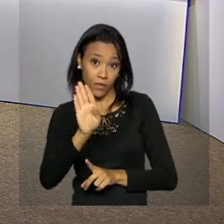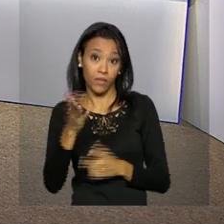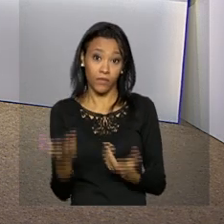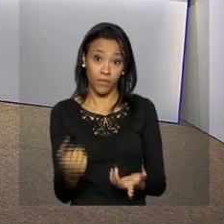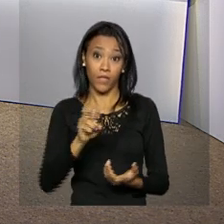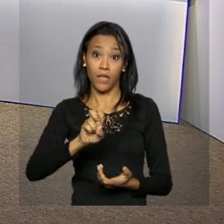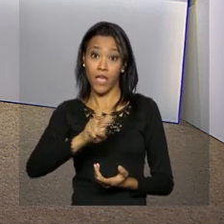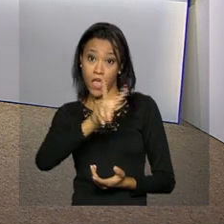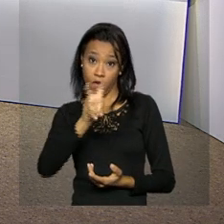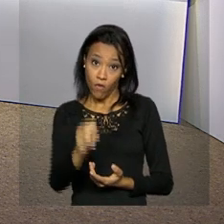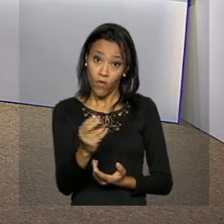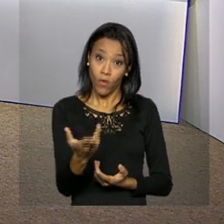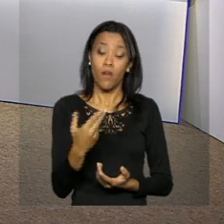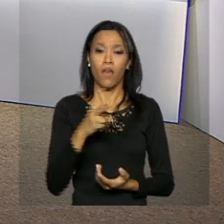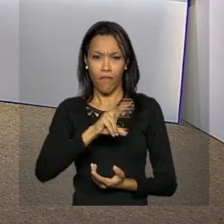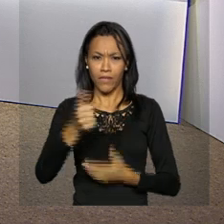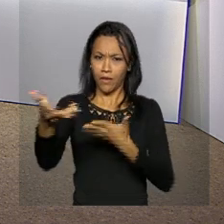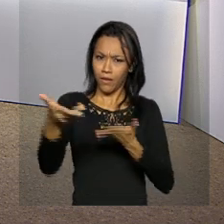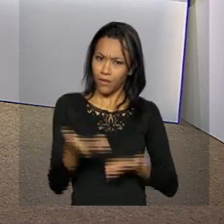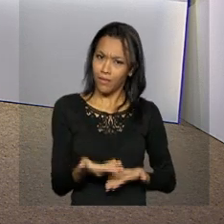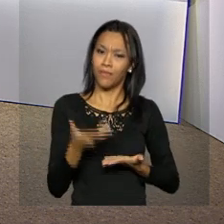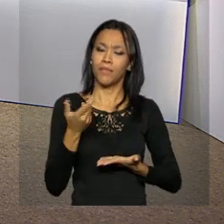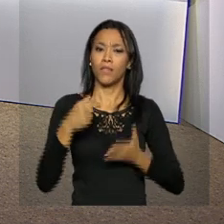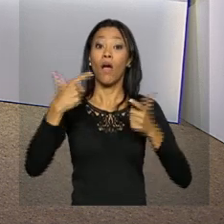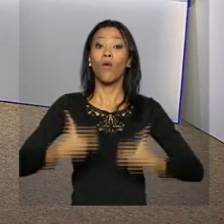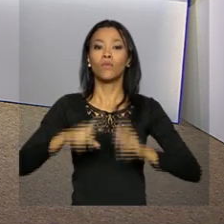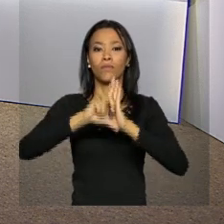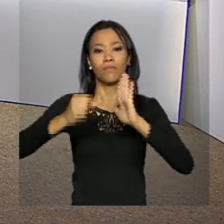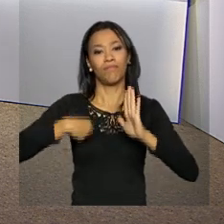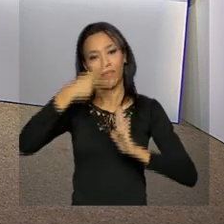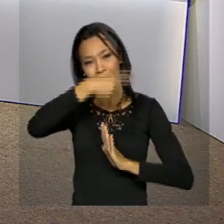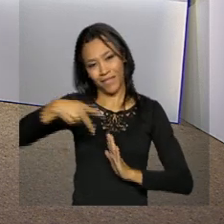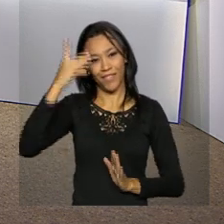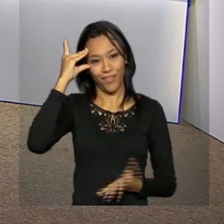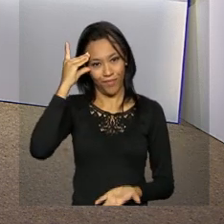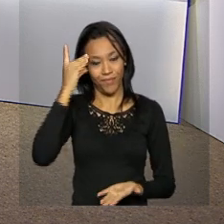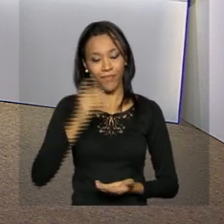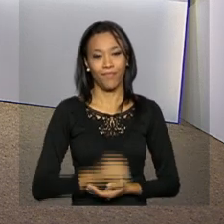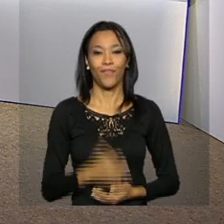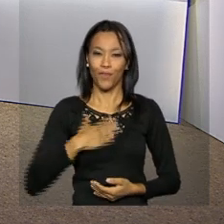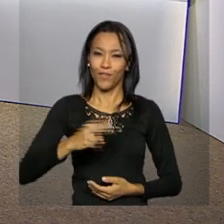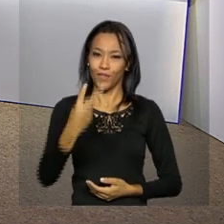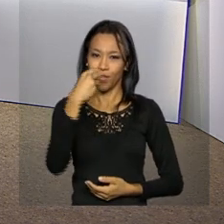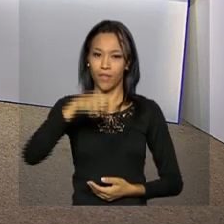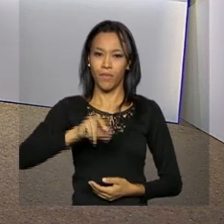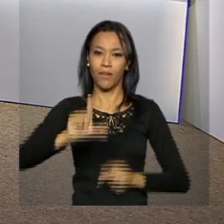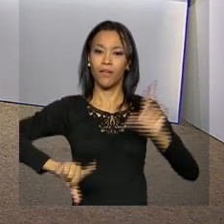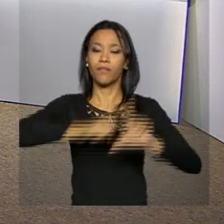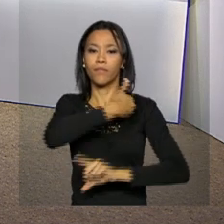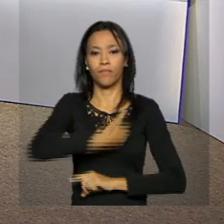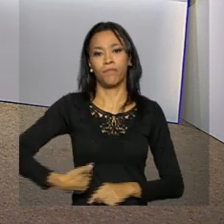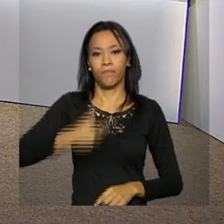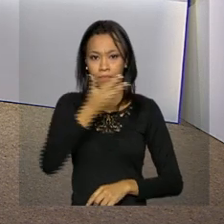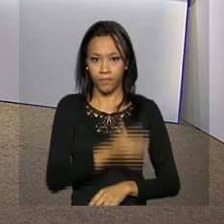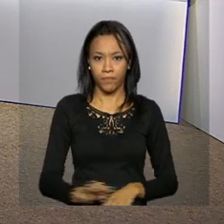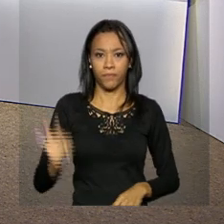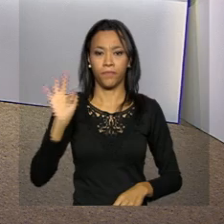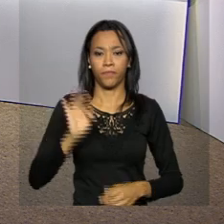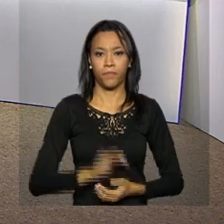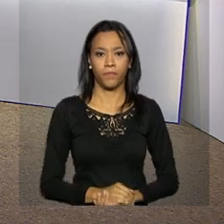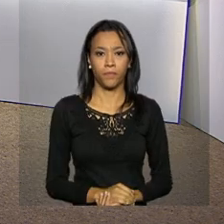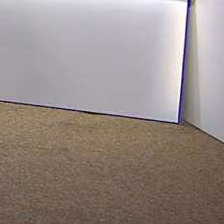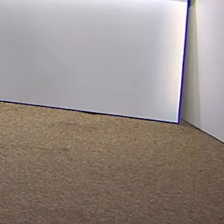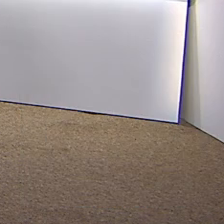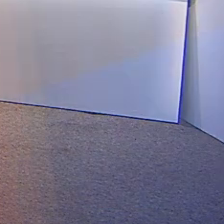Bolívia, Evo Morales. Ele vai ser recebido no Palácio do Planalto pela presidenta Dilma Rousseff. Continue com a gente, NBR, a TV do Governo